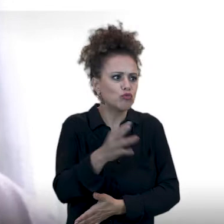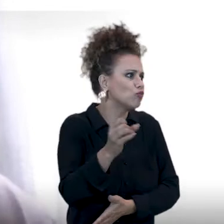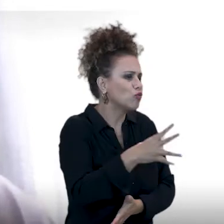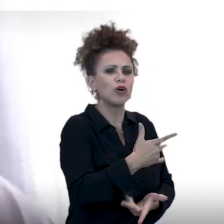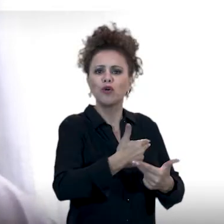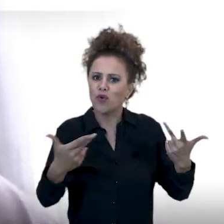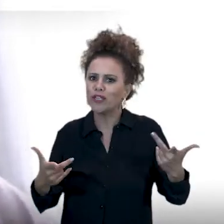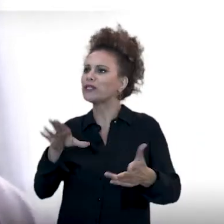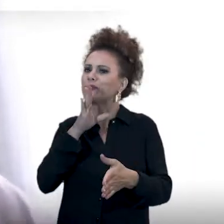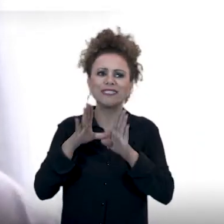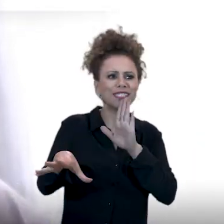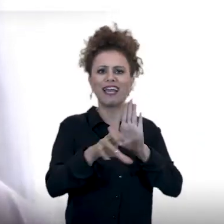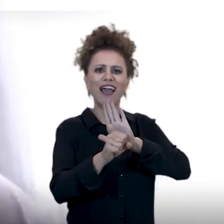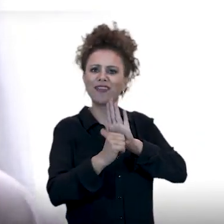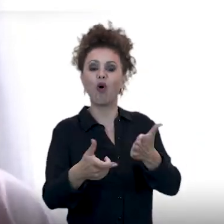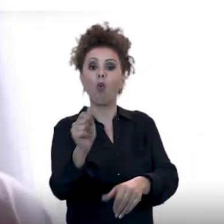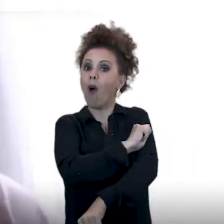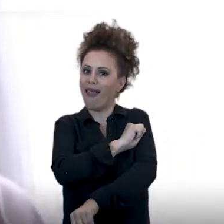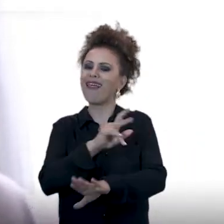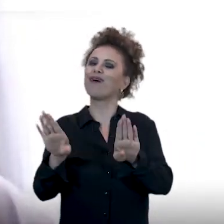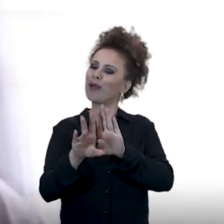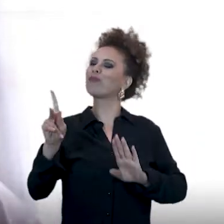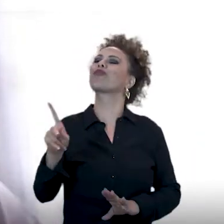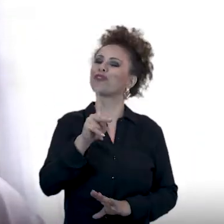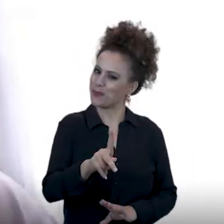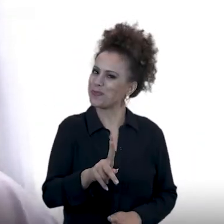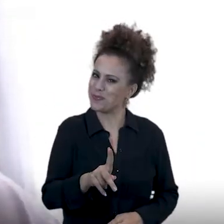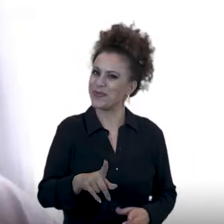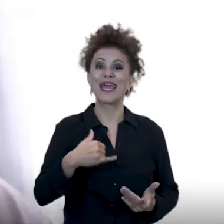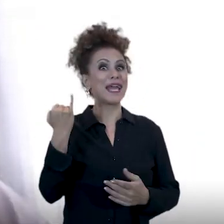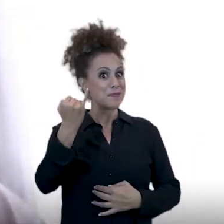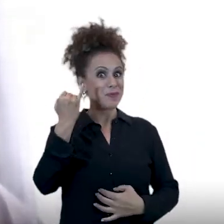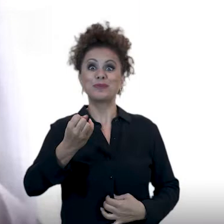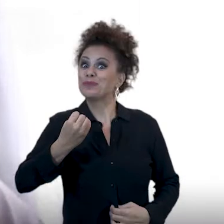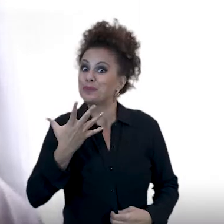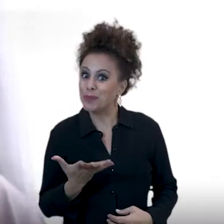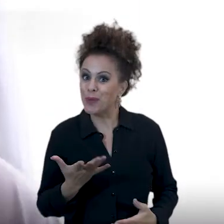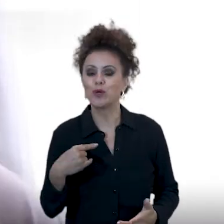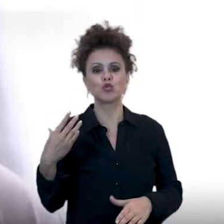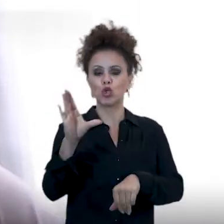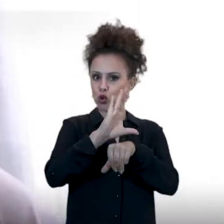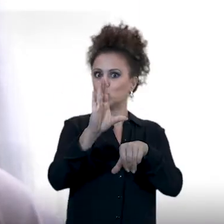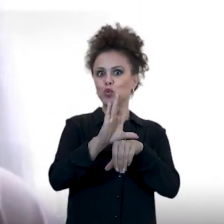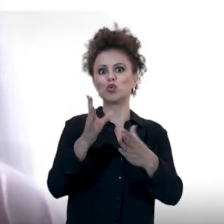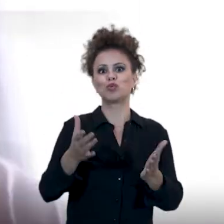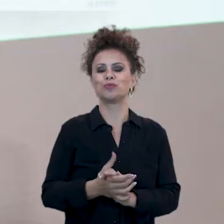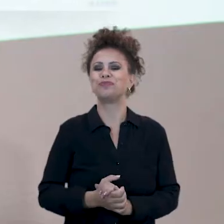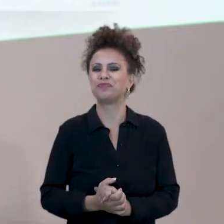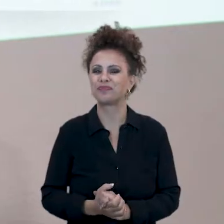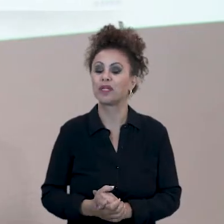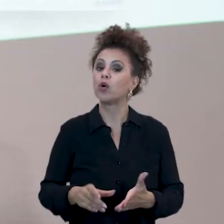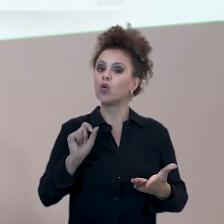conhecendo, sempre mudando tanto, não só os alunos, mas os professores também. E isso eu acho que é um destaque, assim, do nosso curso em específico, né?